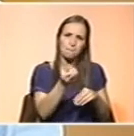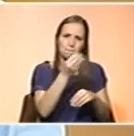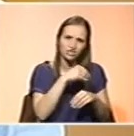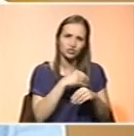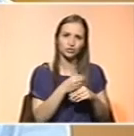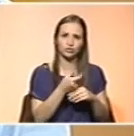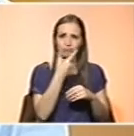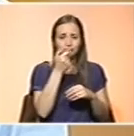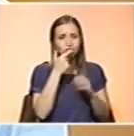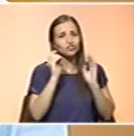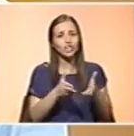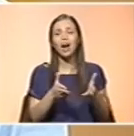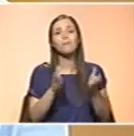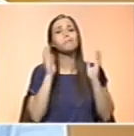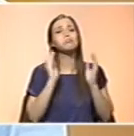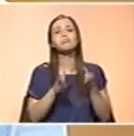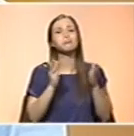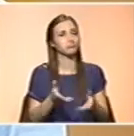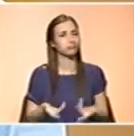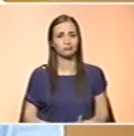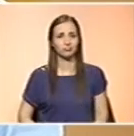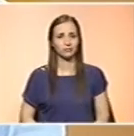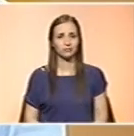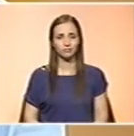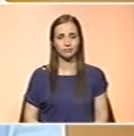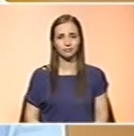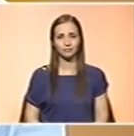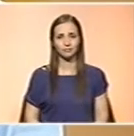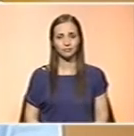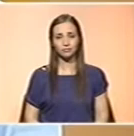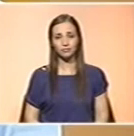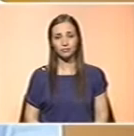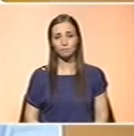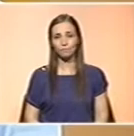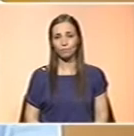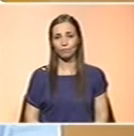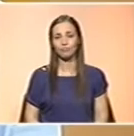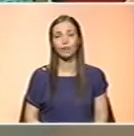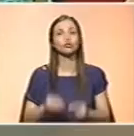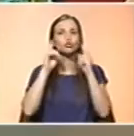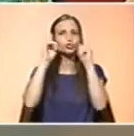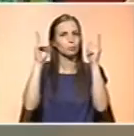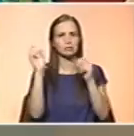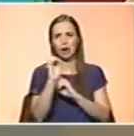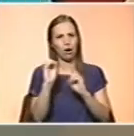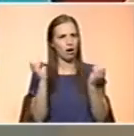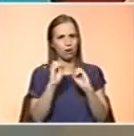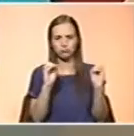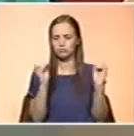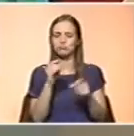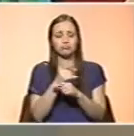eram aqueles que menos precisavam de recorrer a eles. E, de facto, não foi uma surpresa, porque era aquilo que